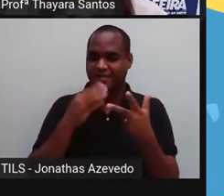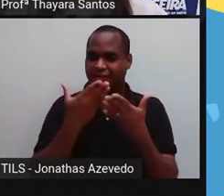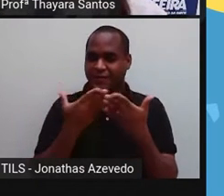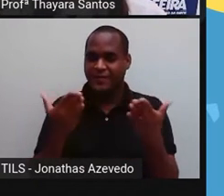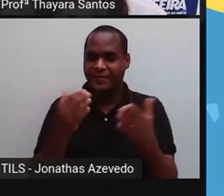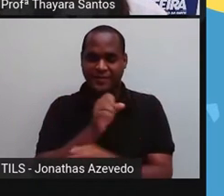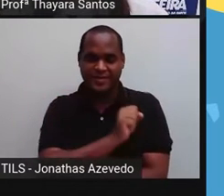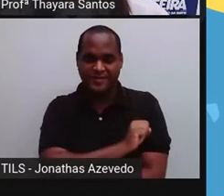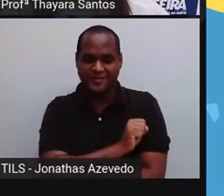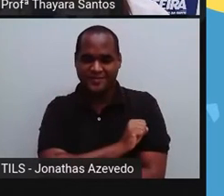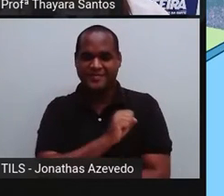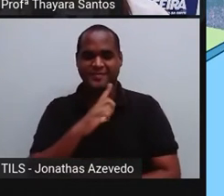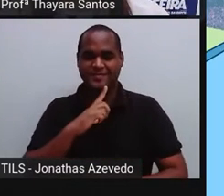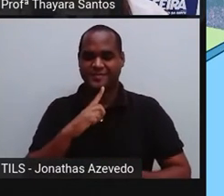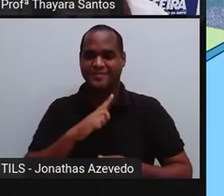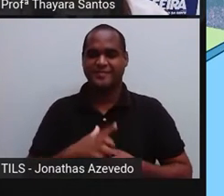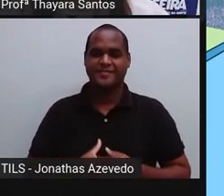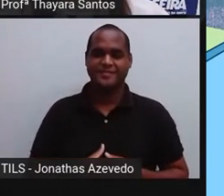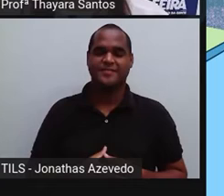oitavo ano.